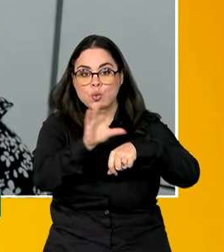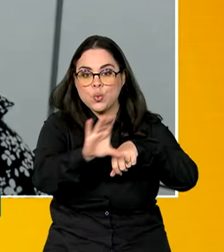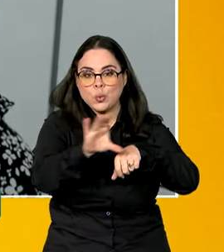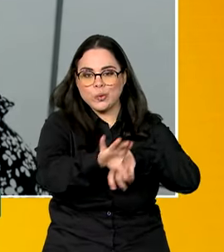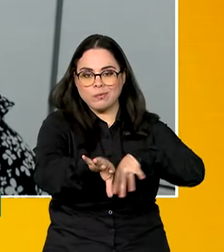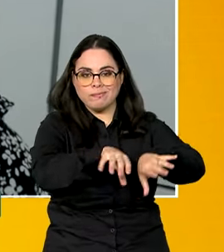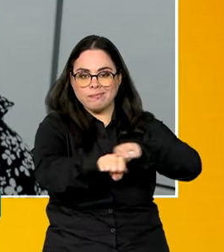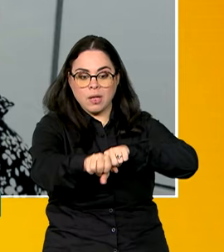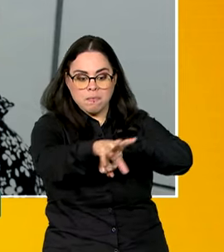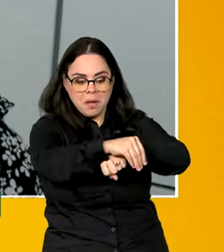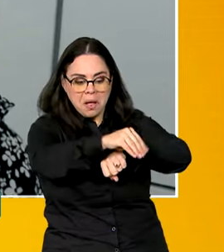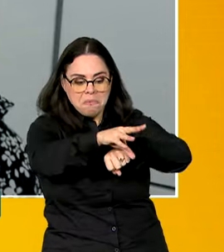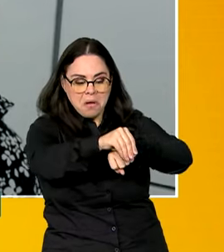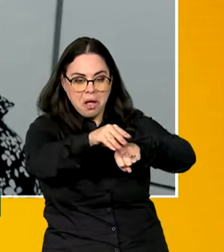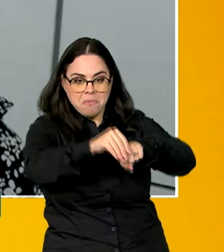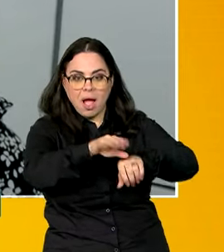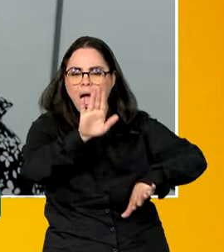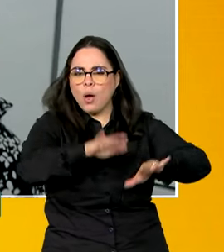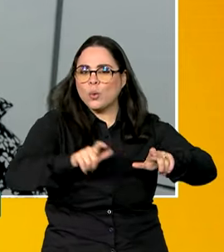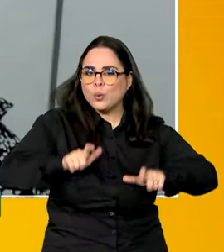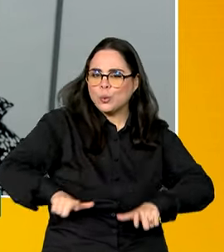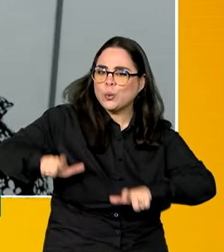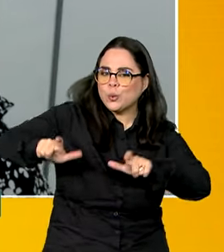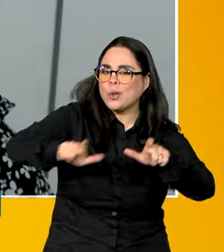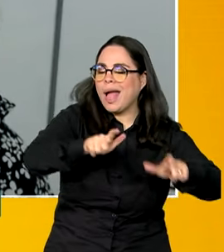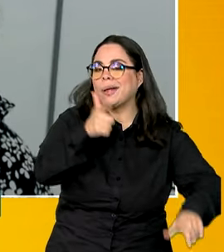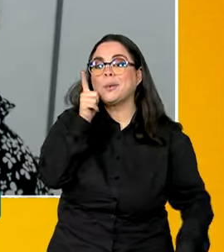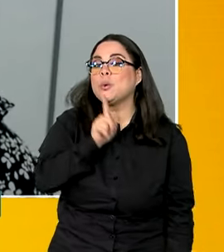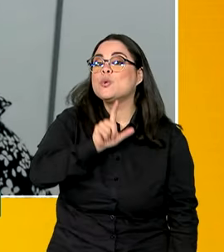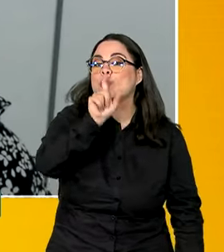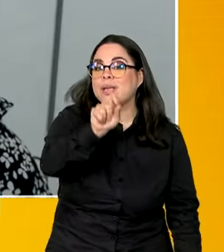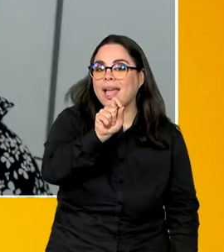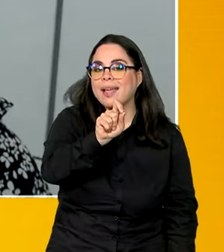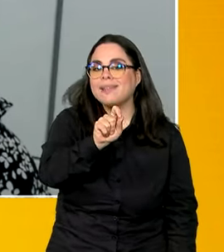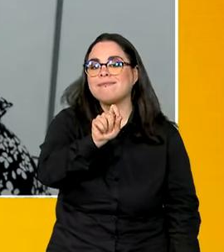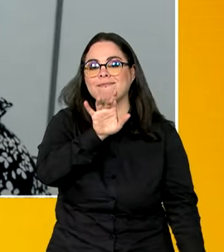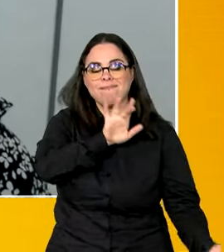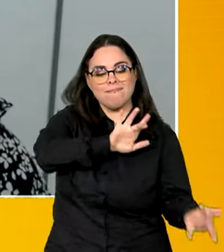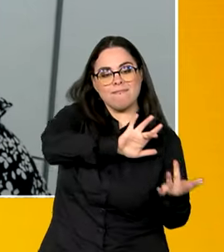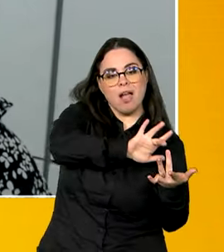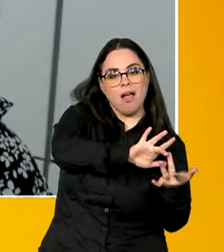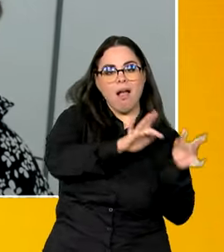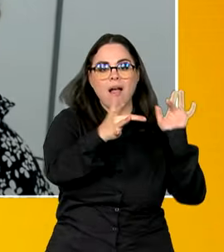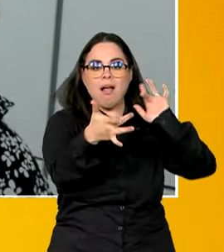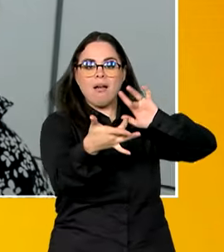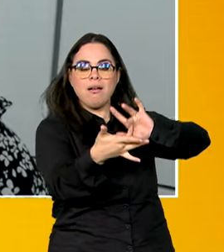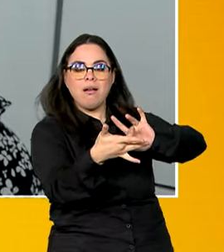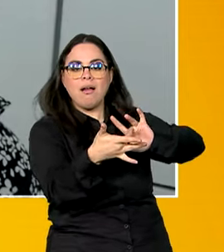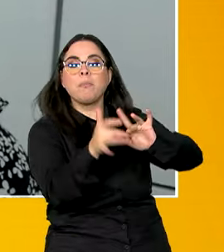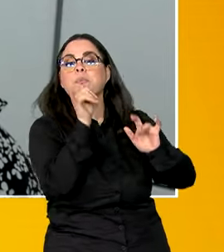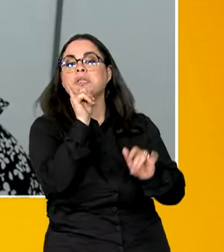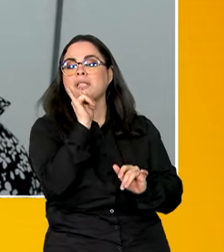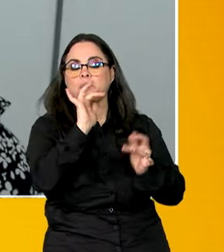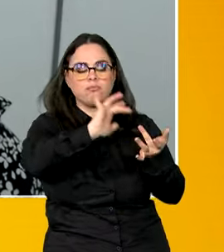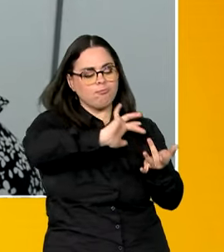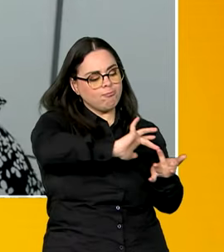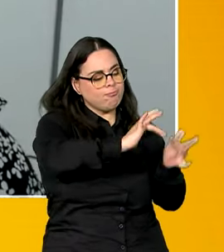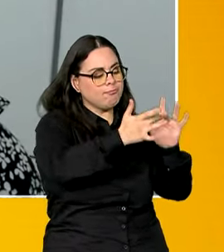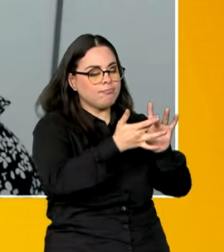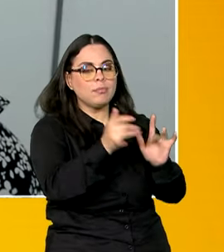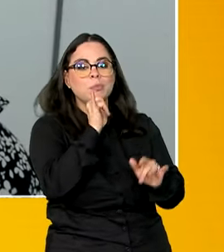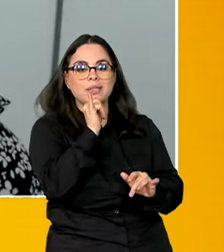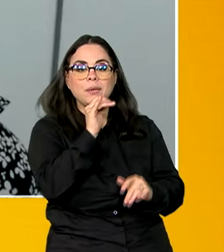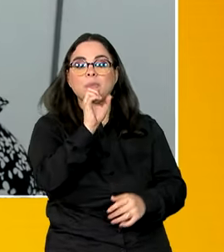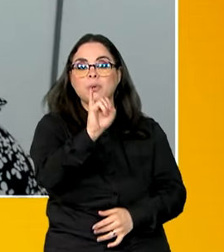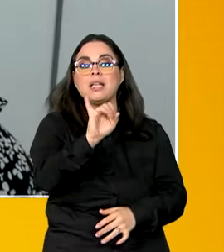curso. Tem algumas cozinhas, inclusive, que conseguem fazer inter-relação com os equipamentos públicos, que apoiam, por exemplo, o encaminhamento